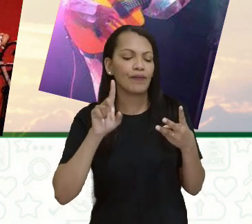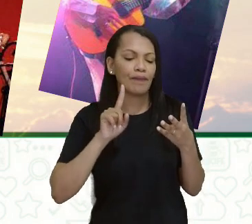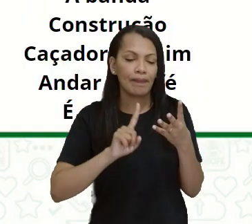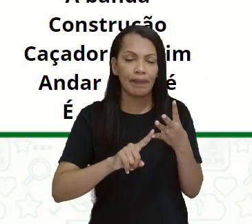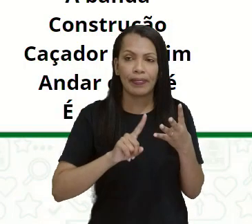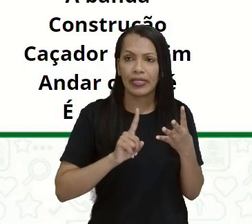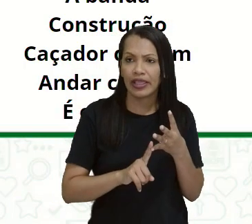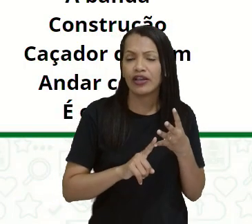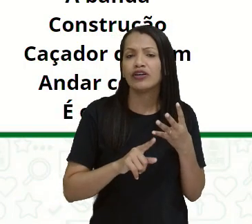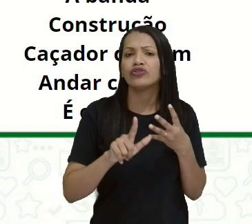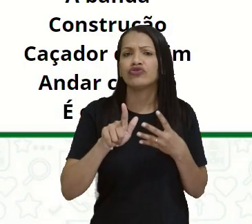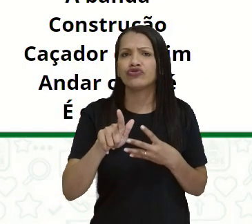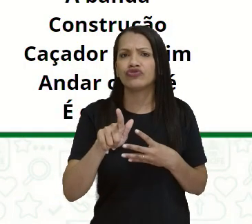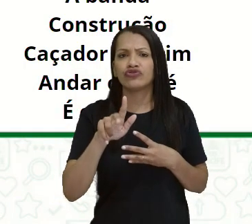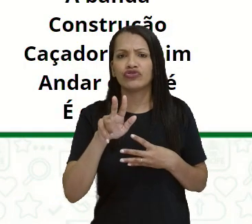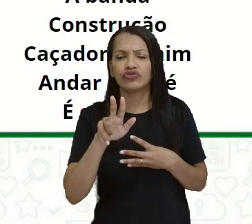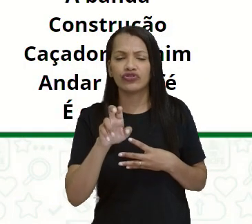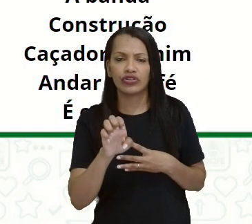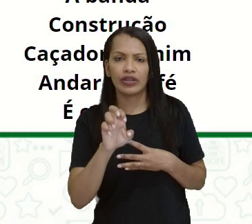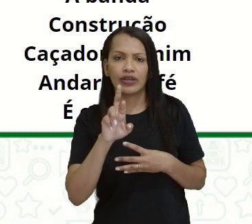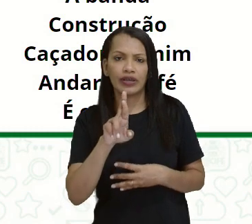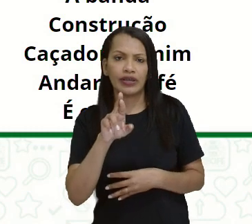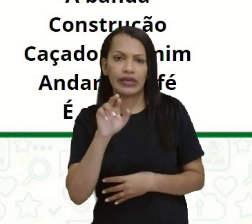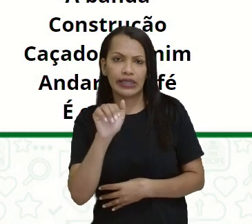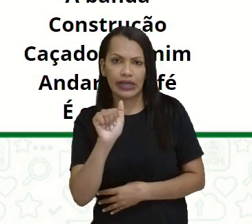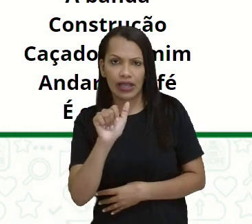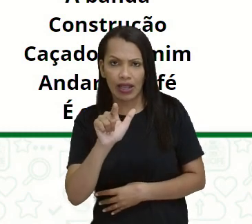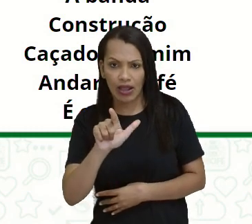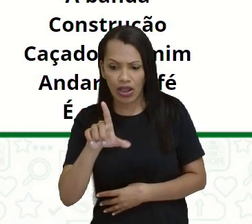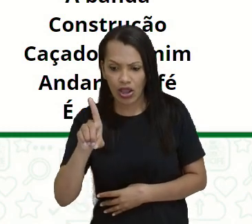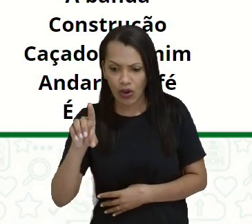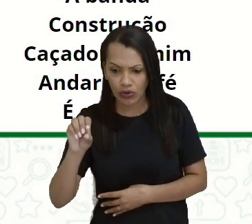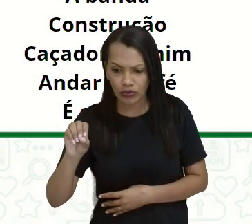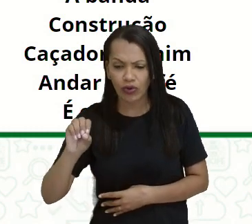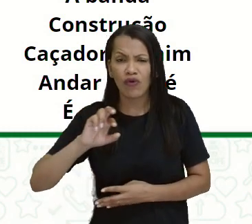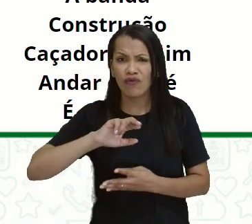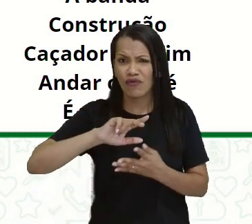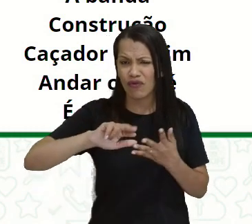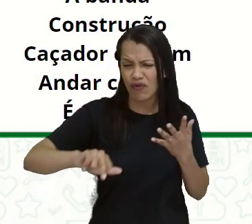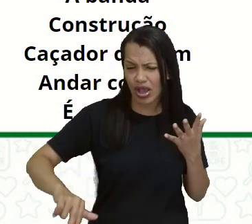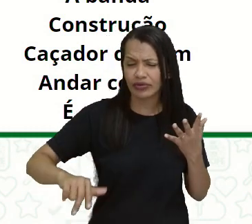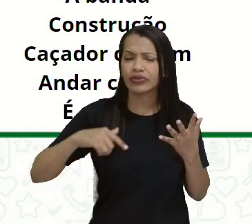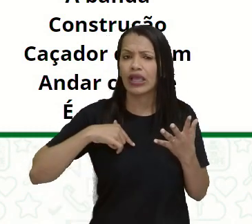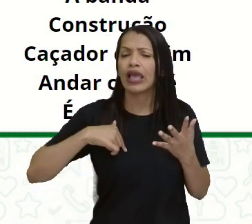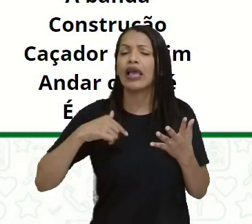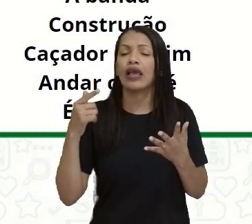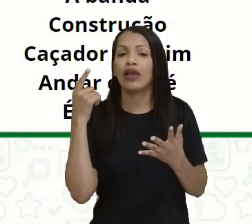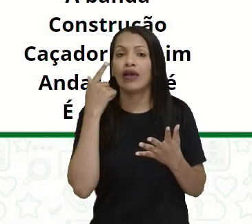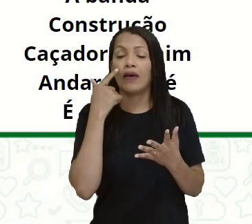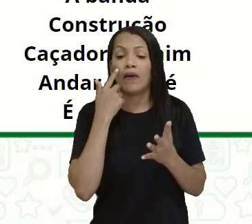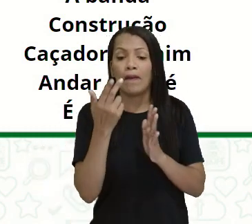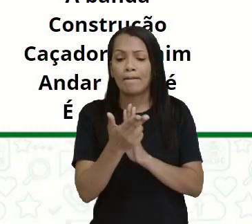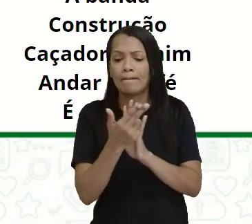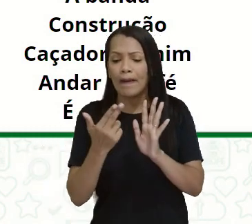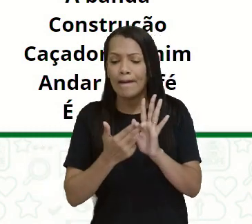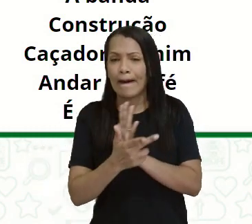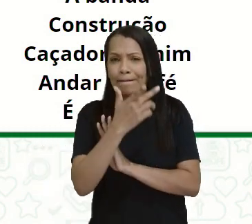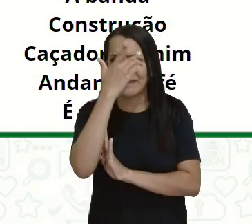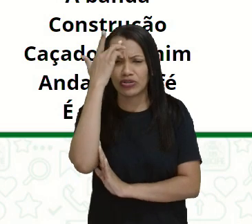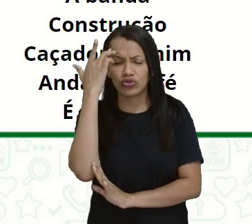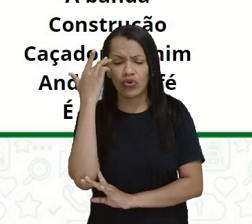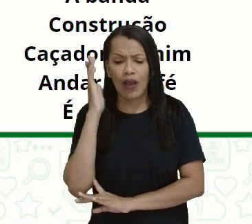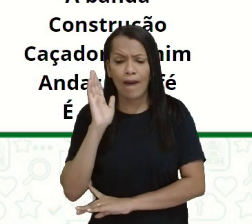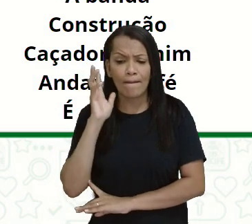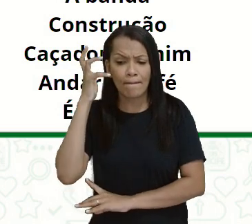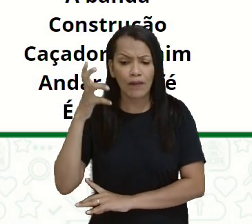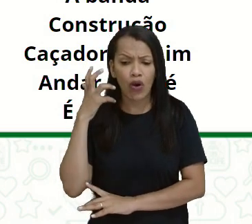Azevedo, são artistas que produziram obras que a gente pode considerar que são clássicos, porque atravessaram o tempo, toda vez que a gente ouve, a